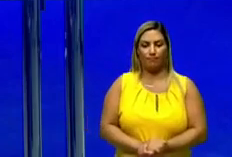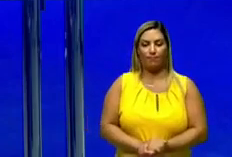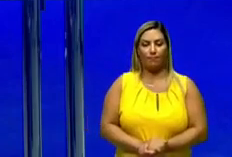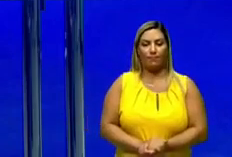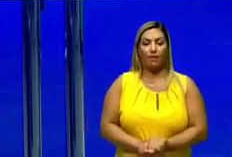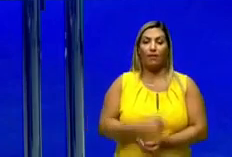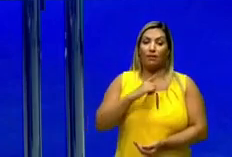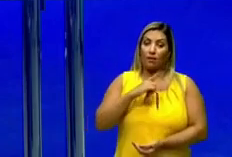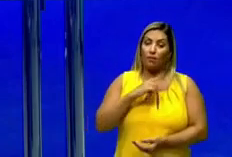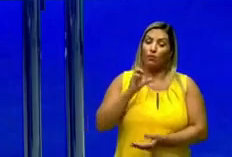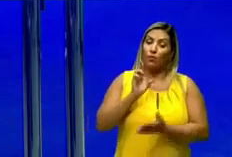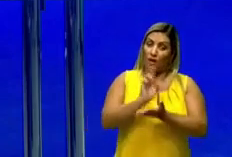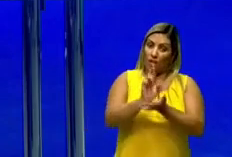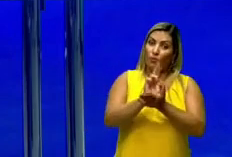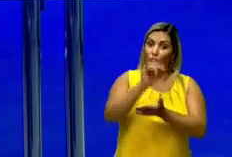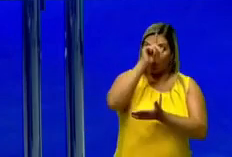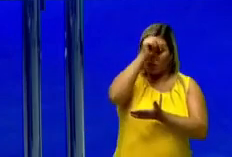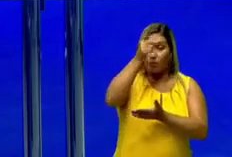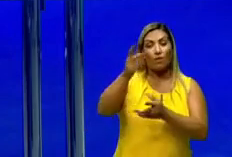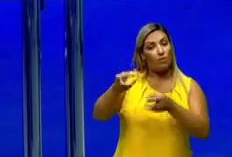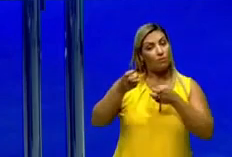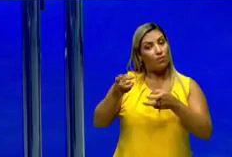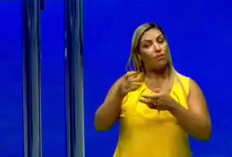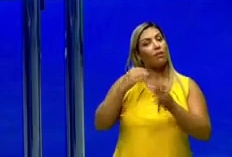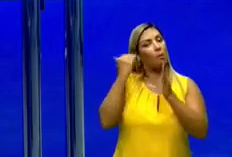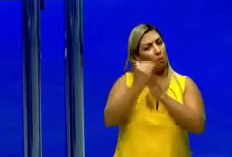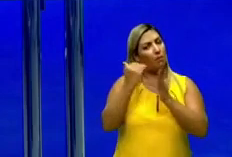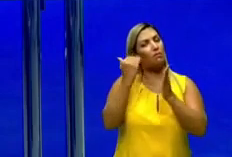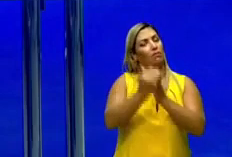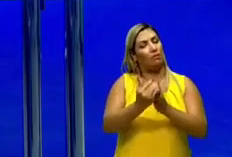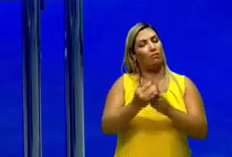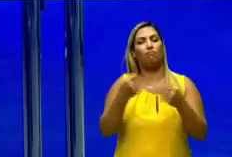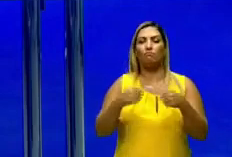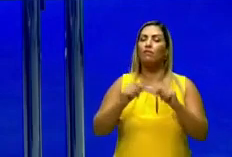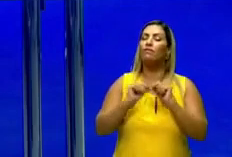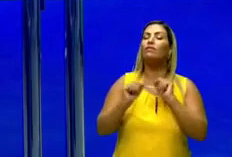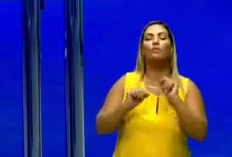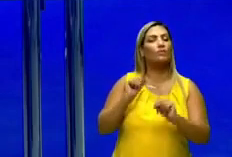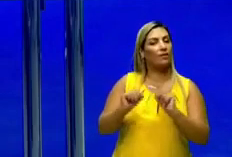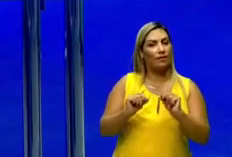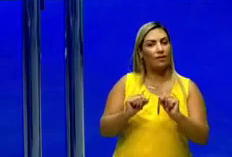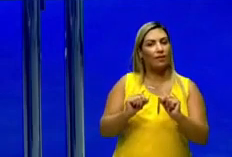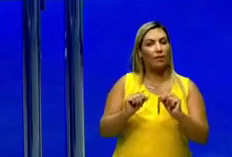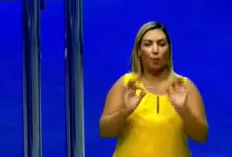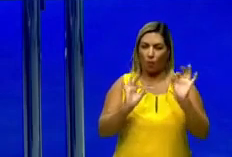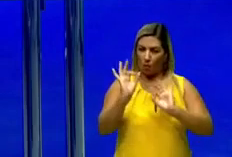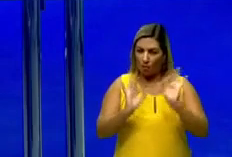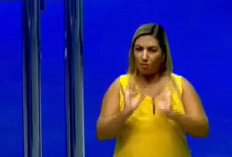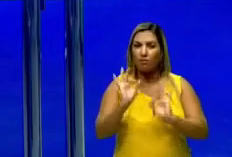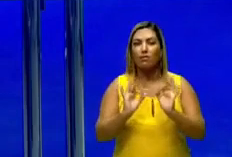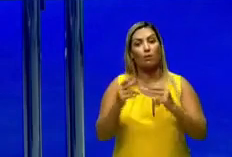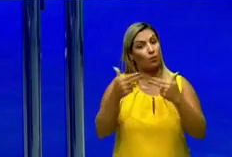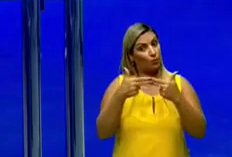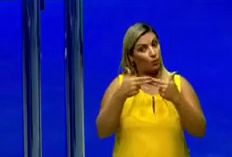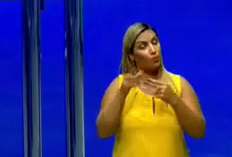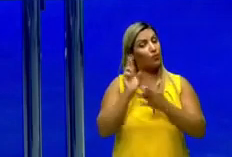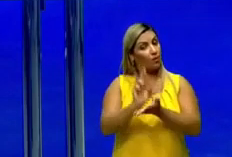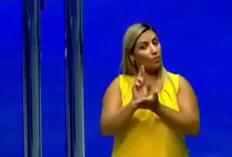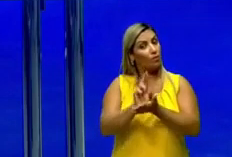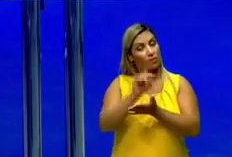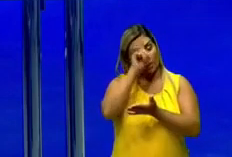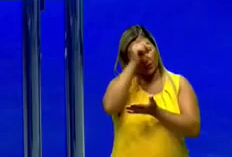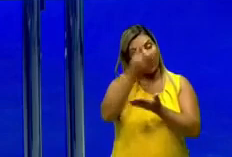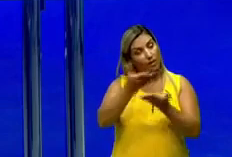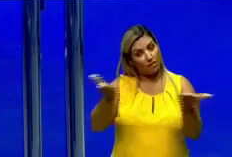recurso natural explorado também está aumentando. Então o que que é necessário fazer? Um planejamento para o uso desses recursos.